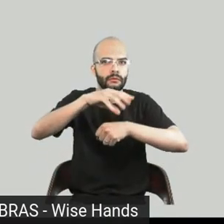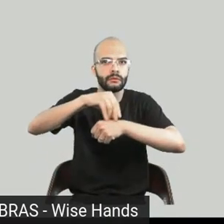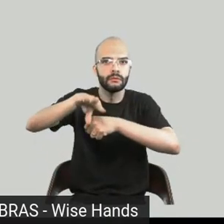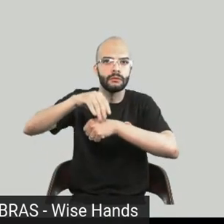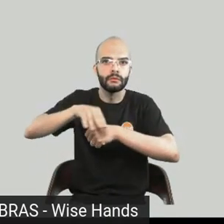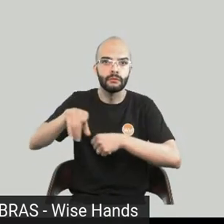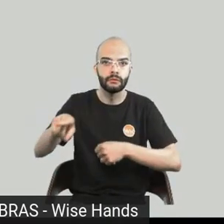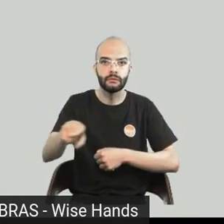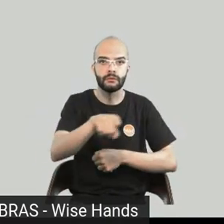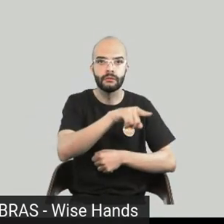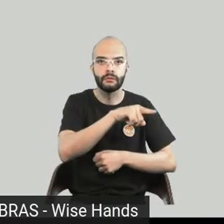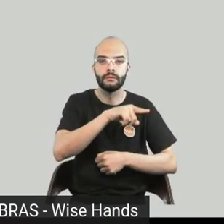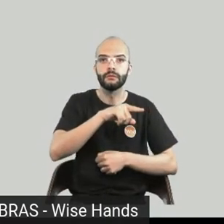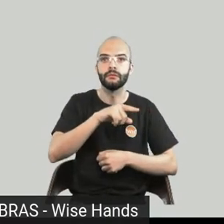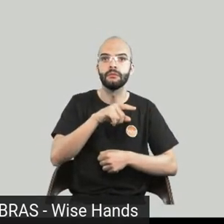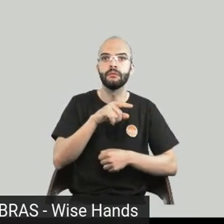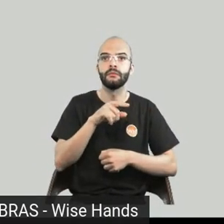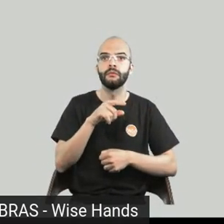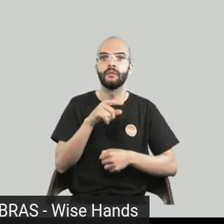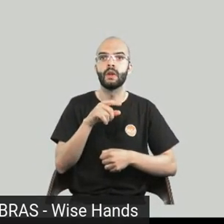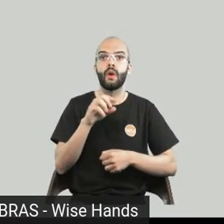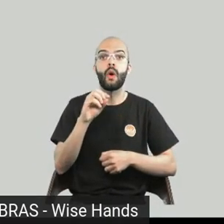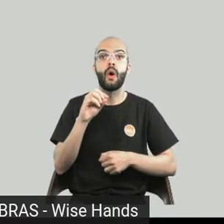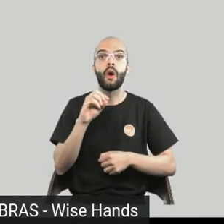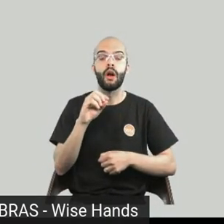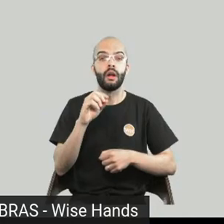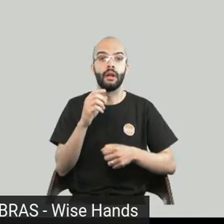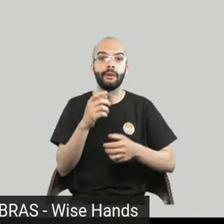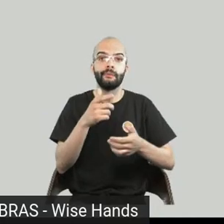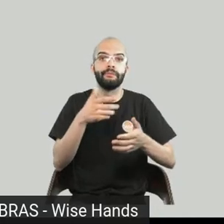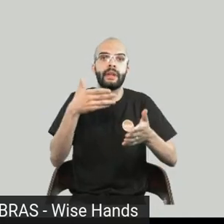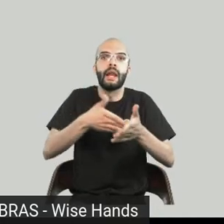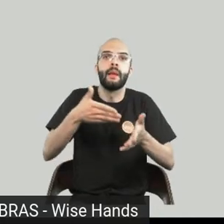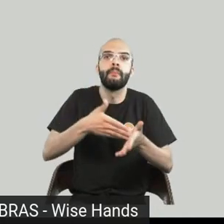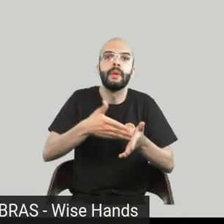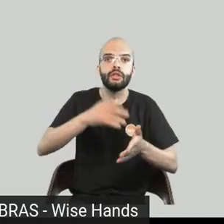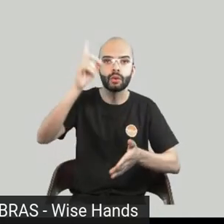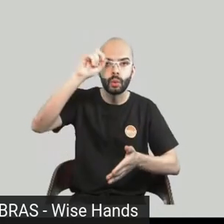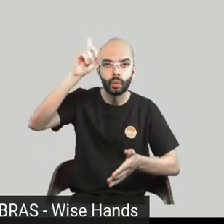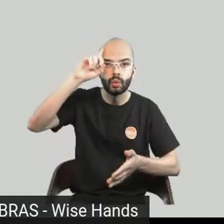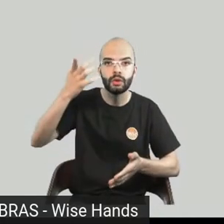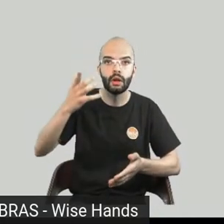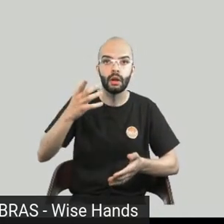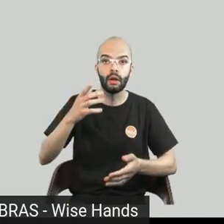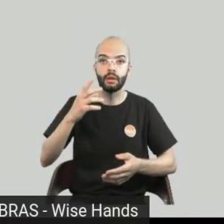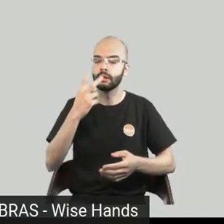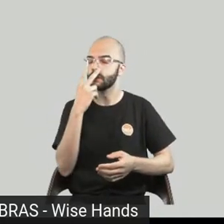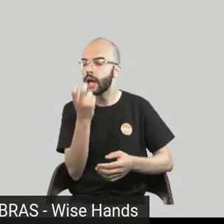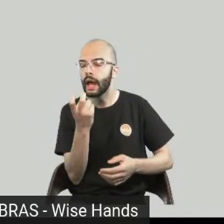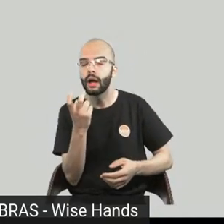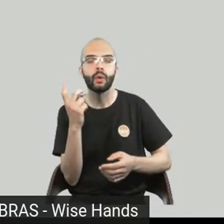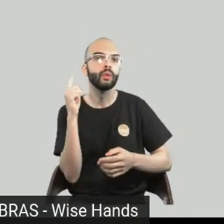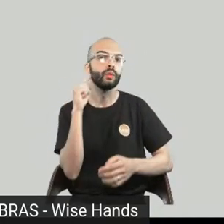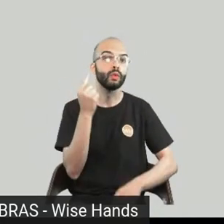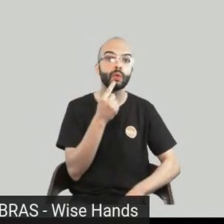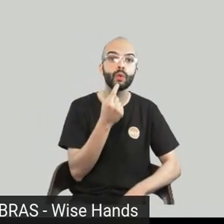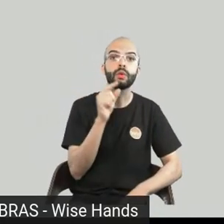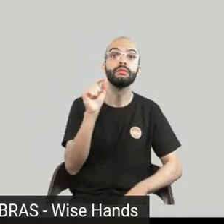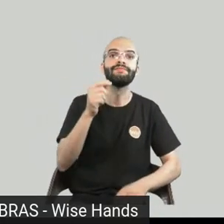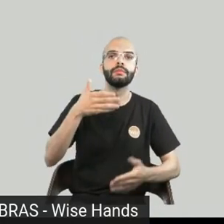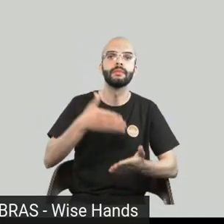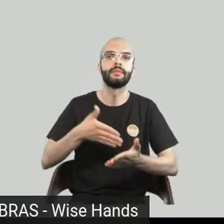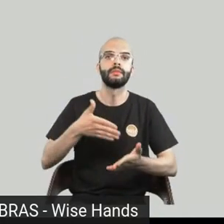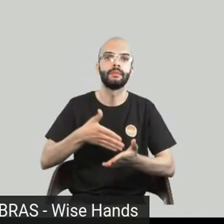do dia a dia, o que o surdo ele enfrenta, o que o cego enfrenta no dia a dia e como a gente consegue resolver com coisas